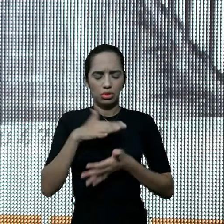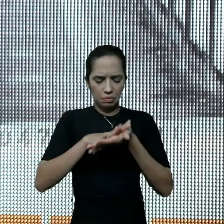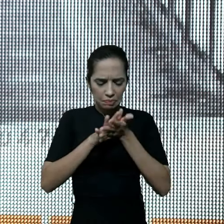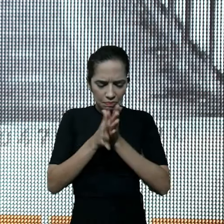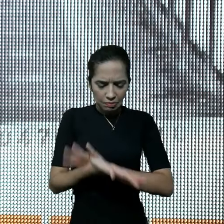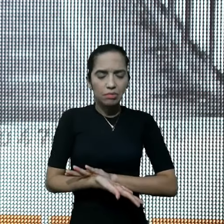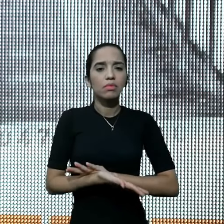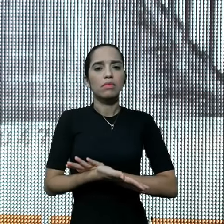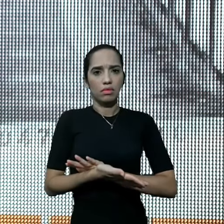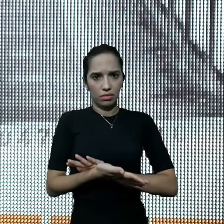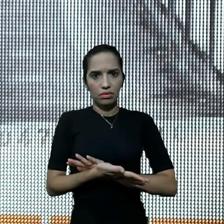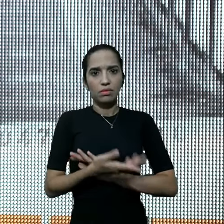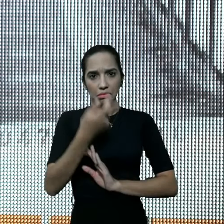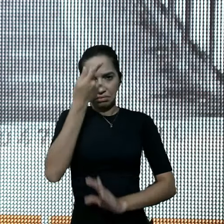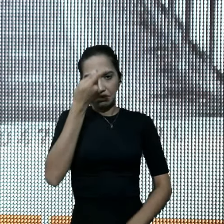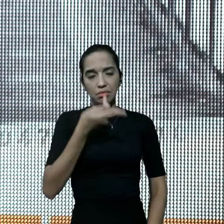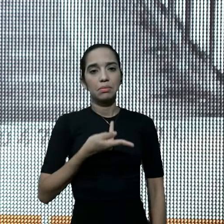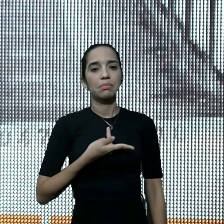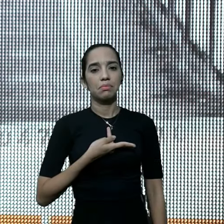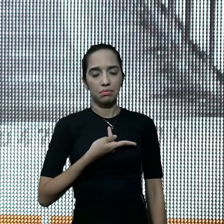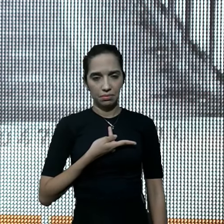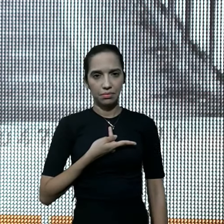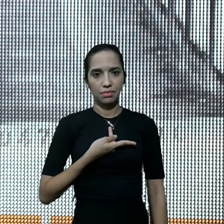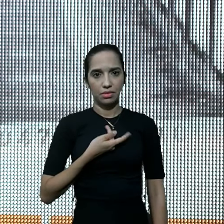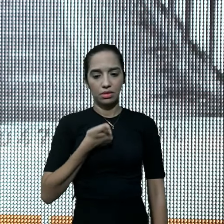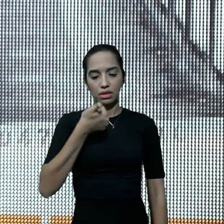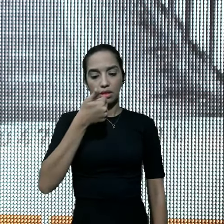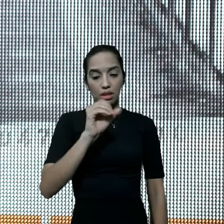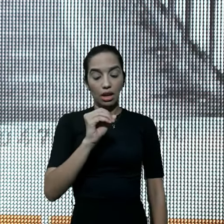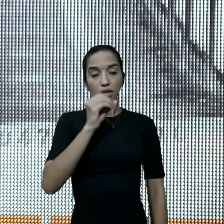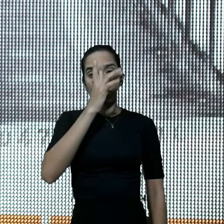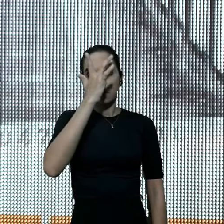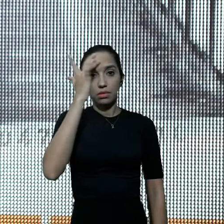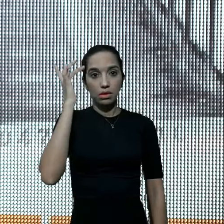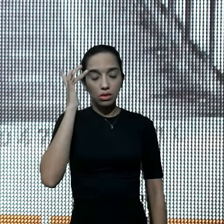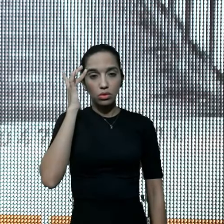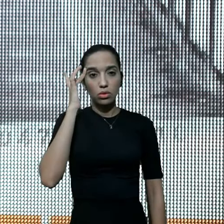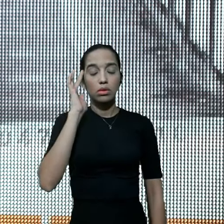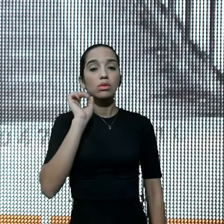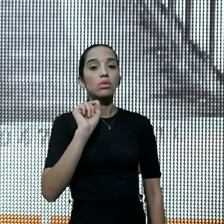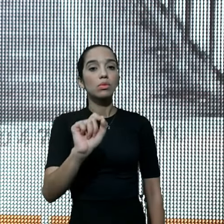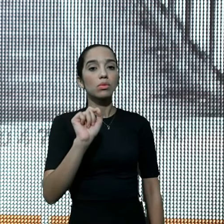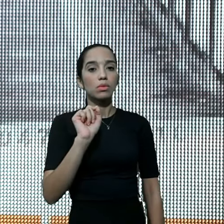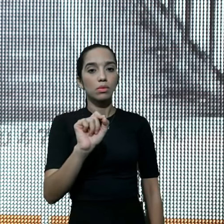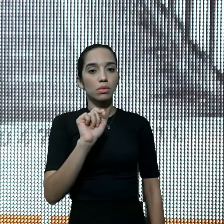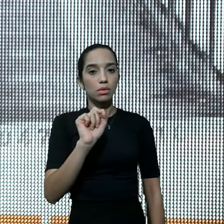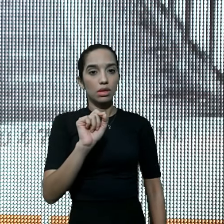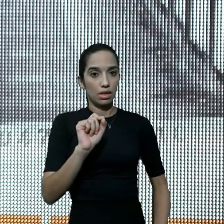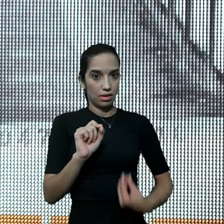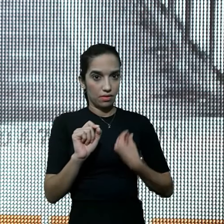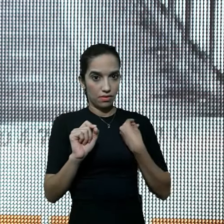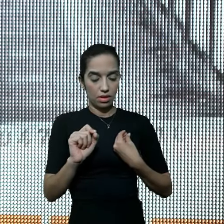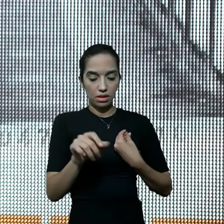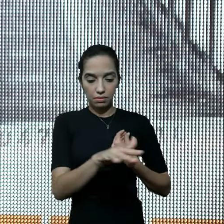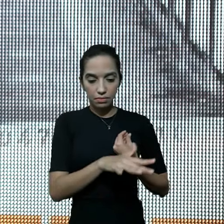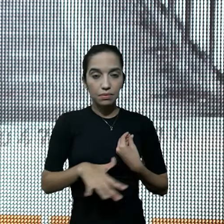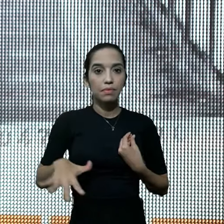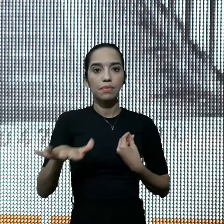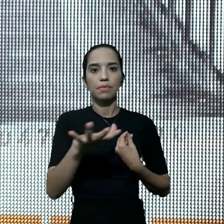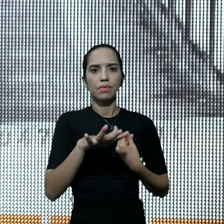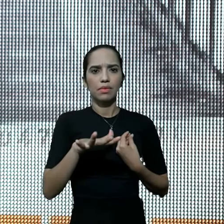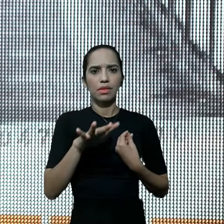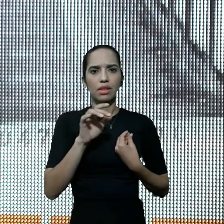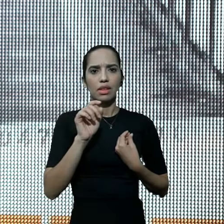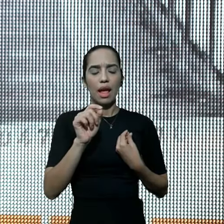desfiguração do seu eu, essas dez pessoas, estavam ali no meio do caminho, a Bíblia fala que